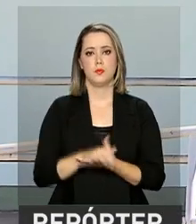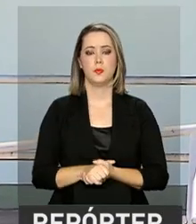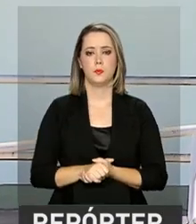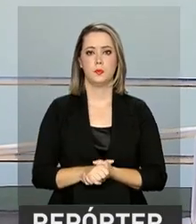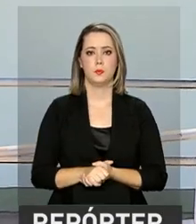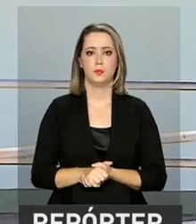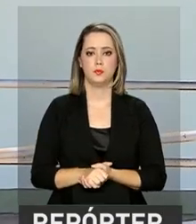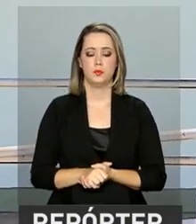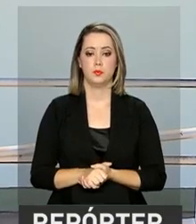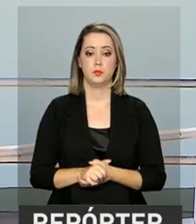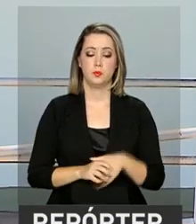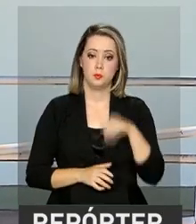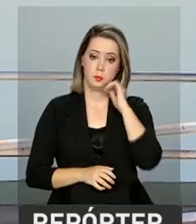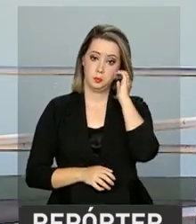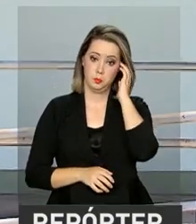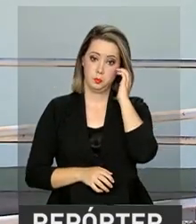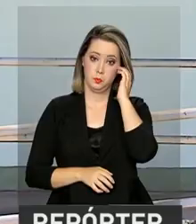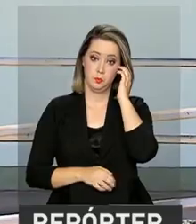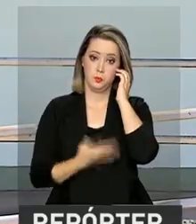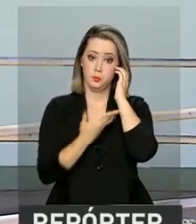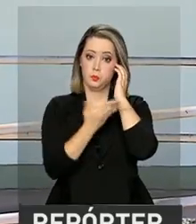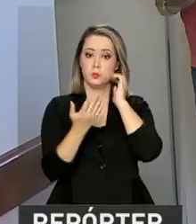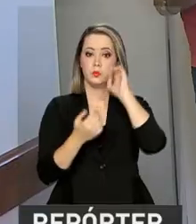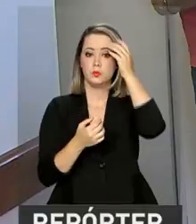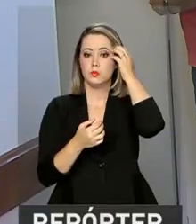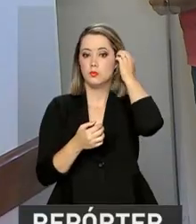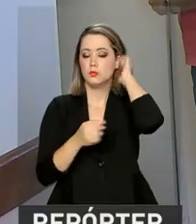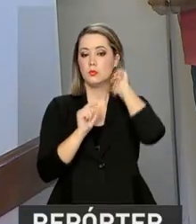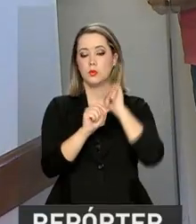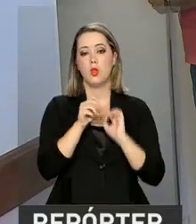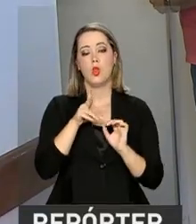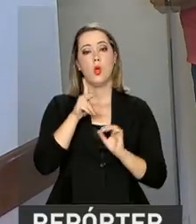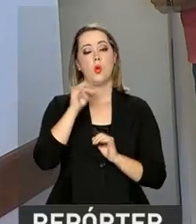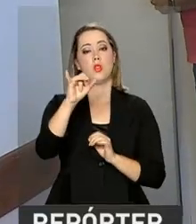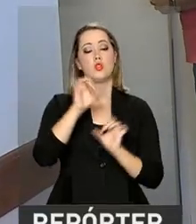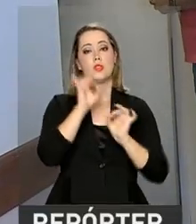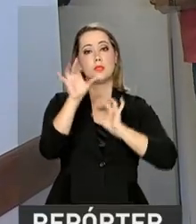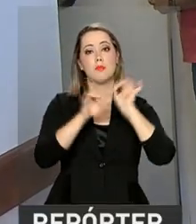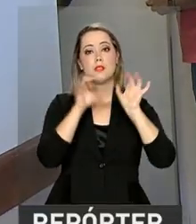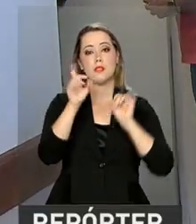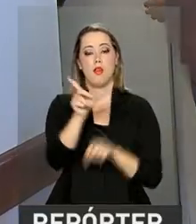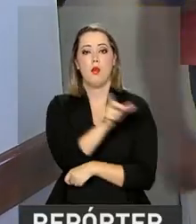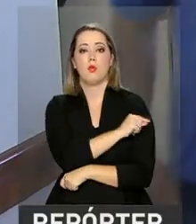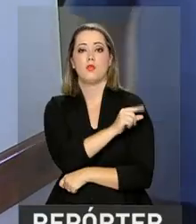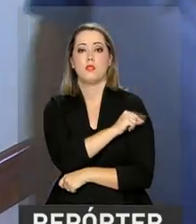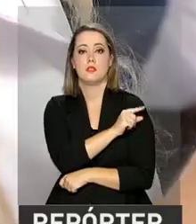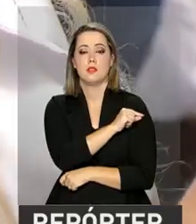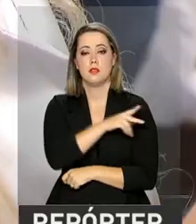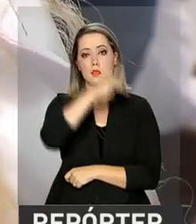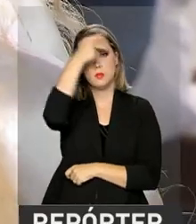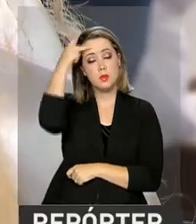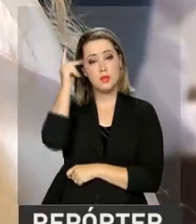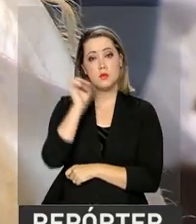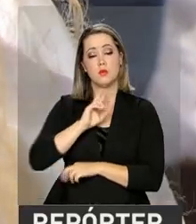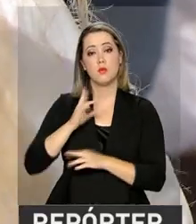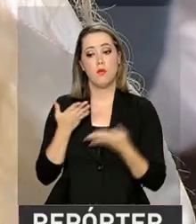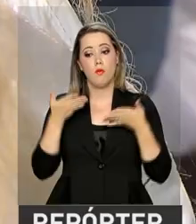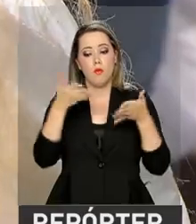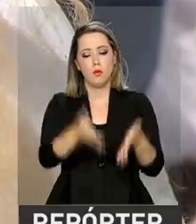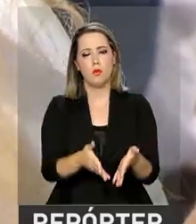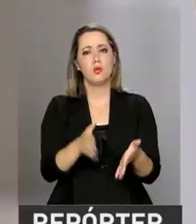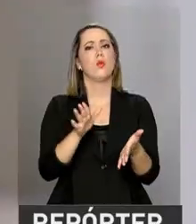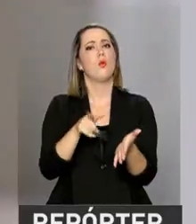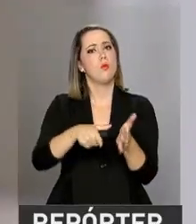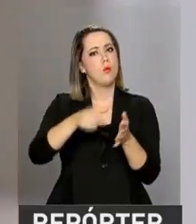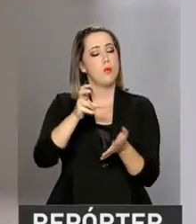No dia D de vacinação contra a gripe, muita gente foi cedo aos postos de saúde para garantir a imunização.